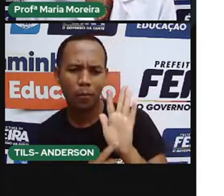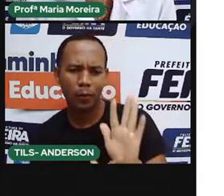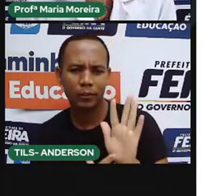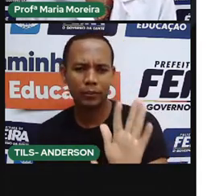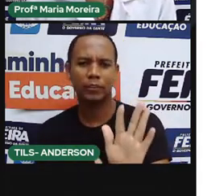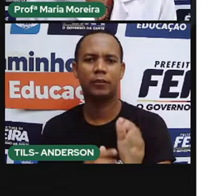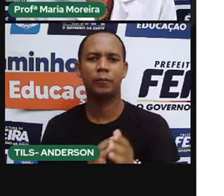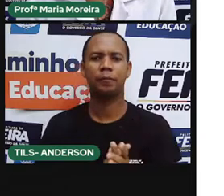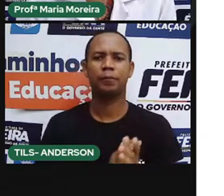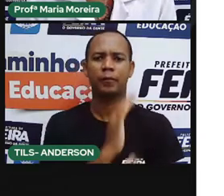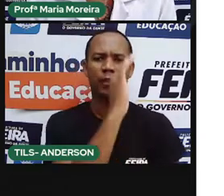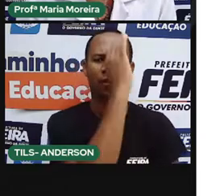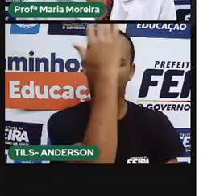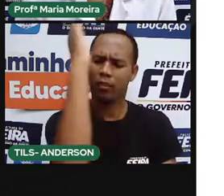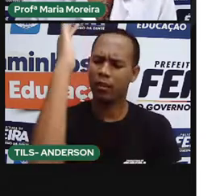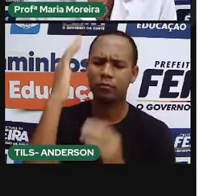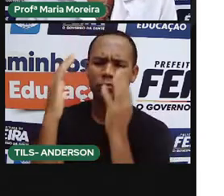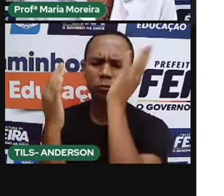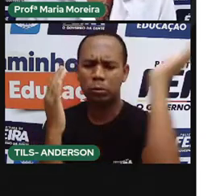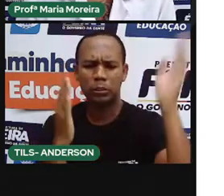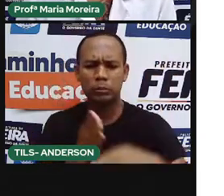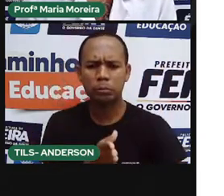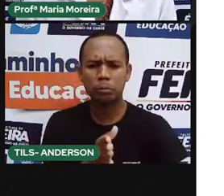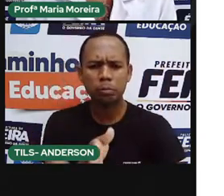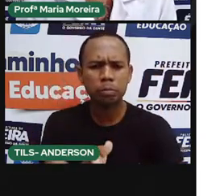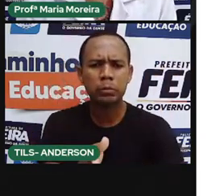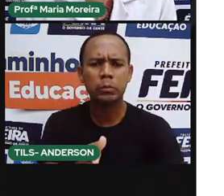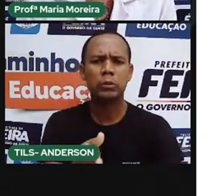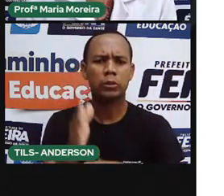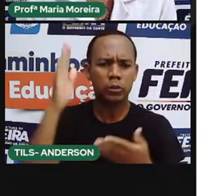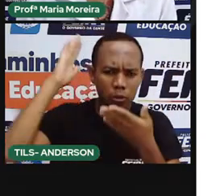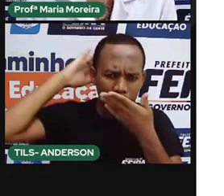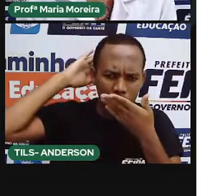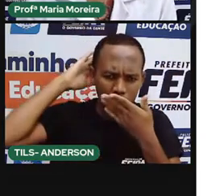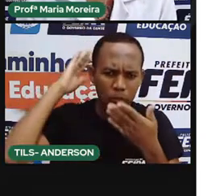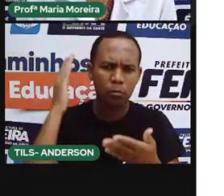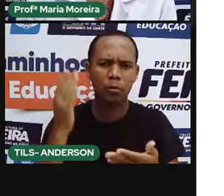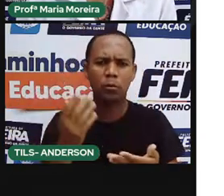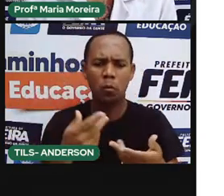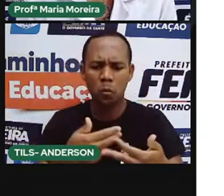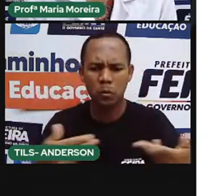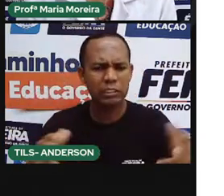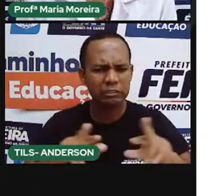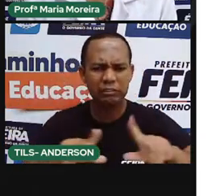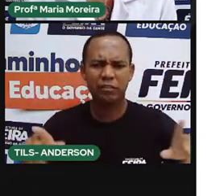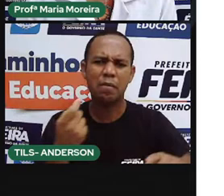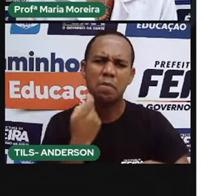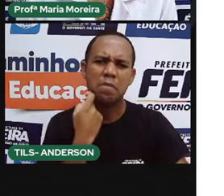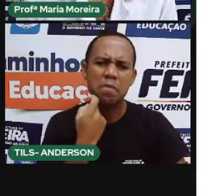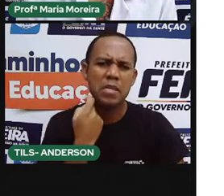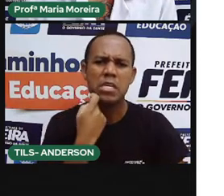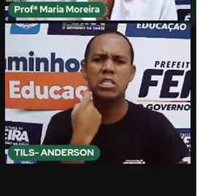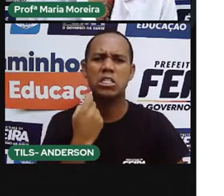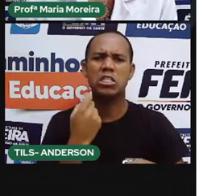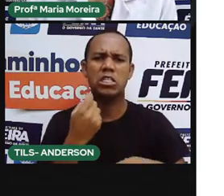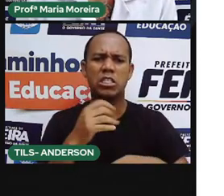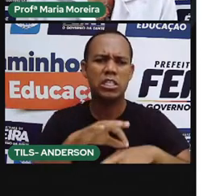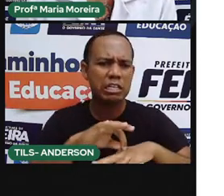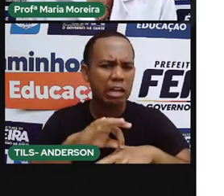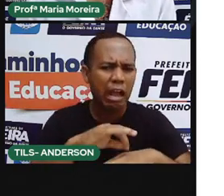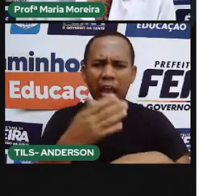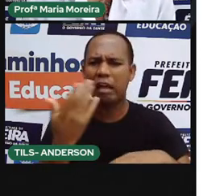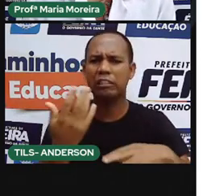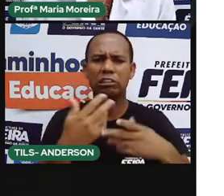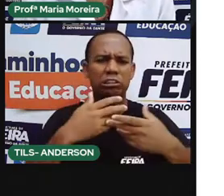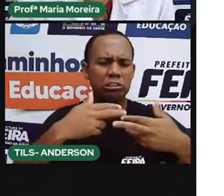os índios, os indígenas, usavam o quê? Peixes, carne de animais, frutos, legumes e tubérculos que